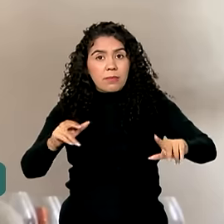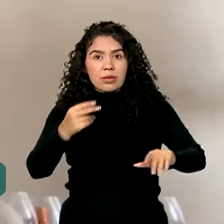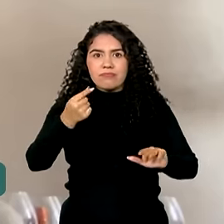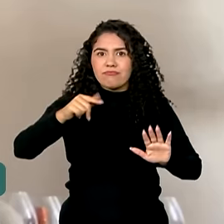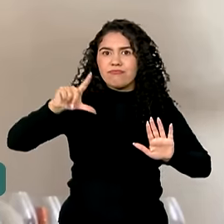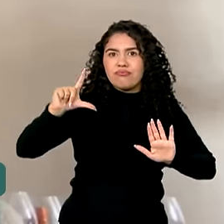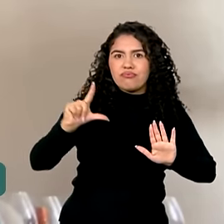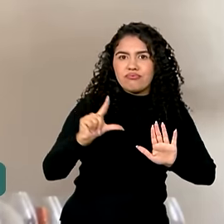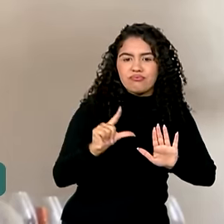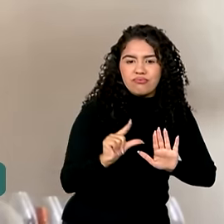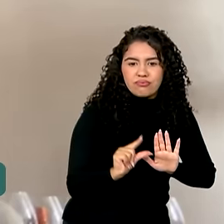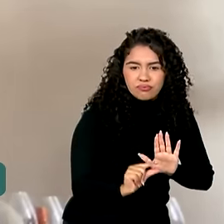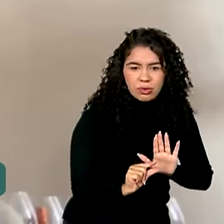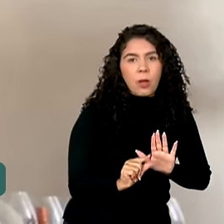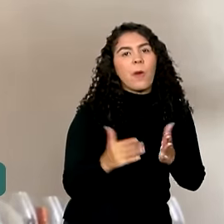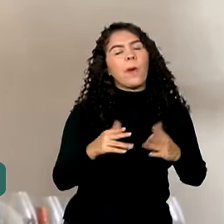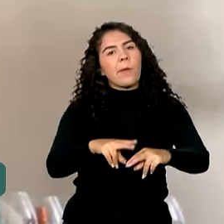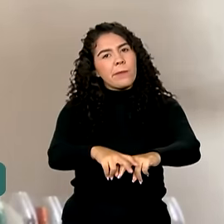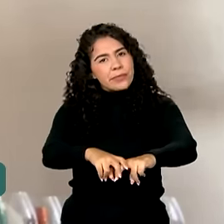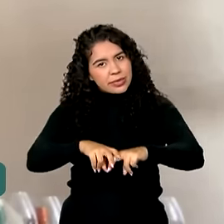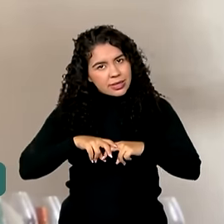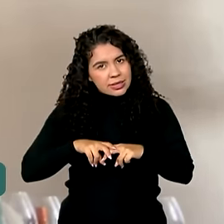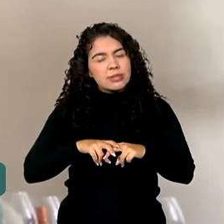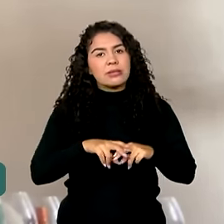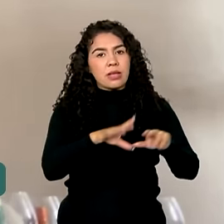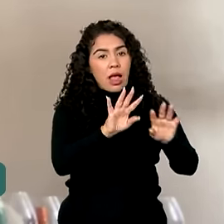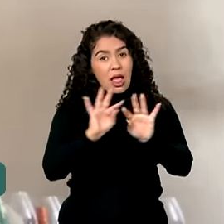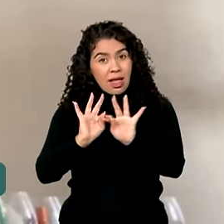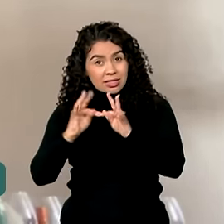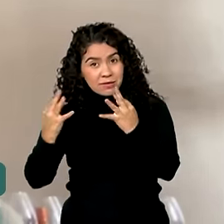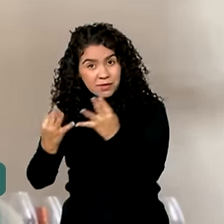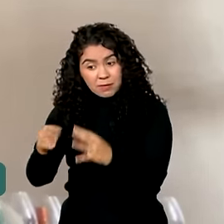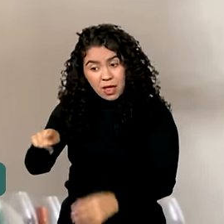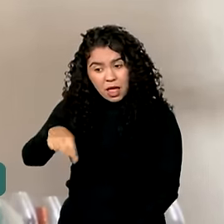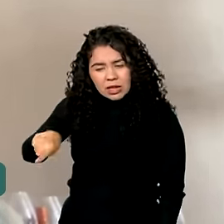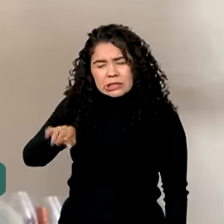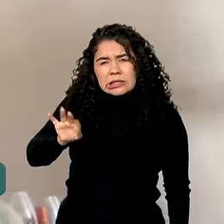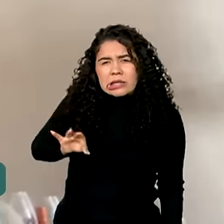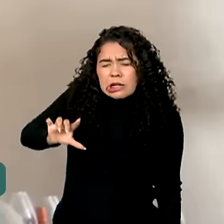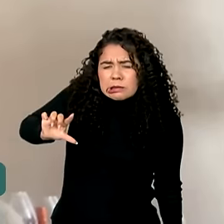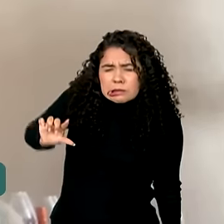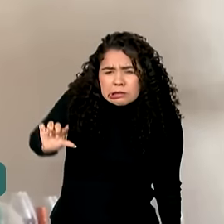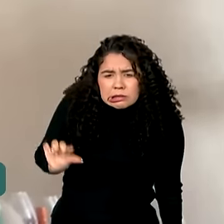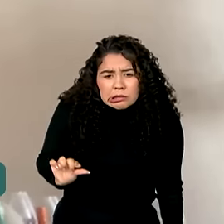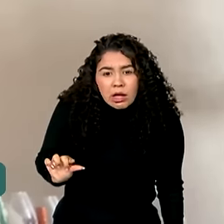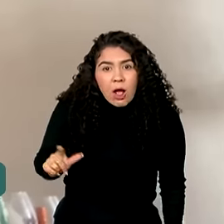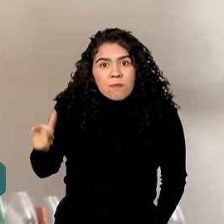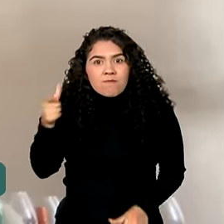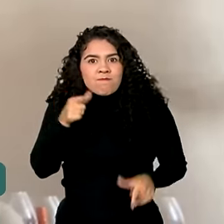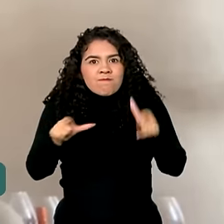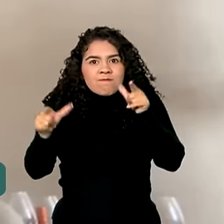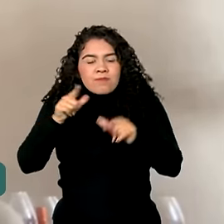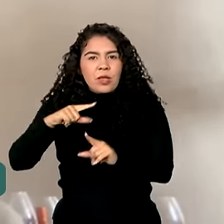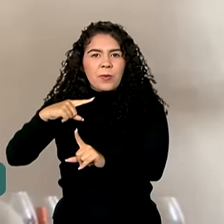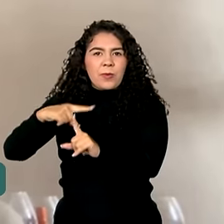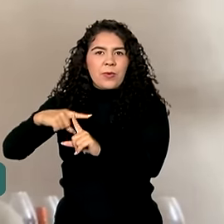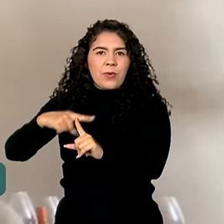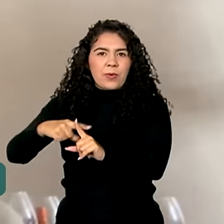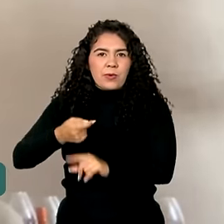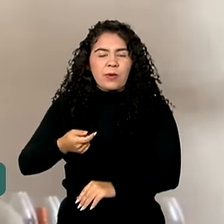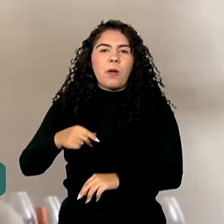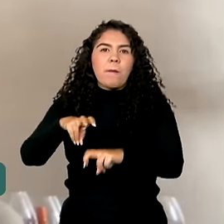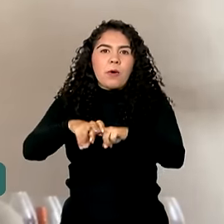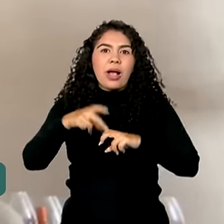preço. Com isso, as famílias de renda muito baixa acabaram se beneficiando mais dessa queda de